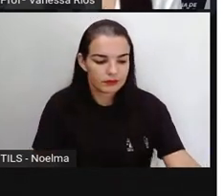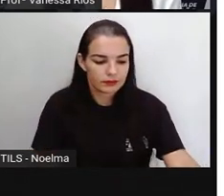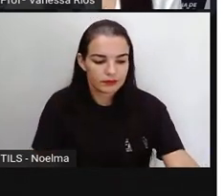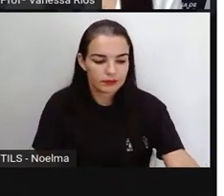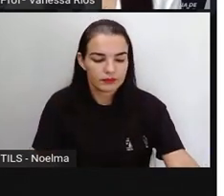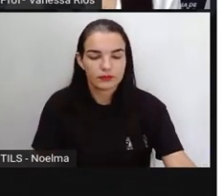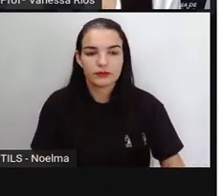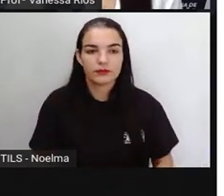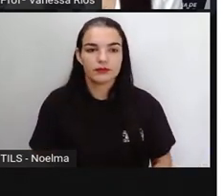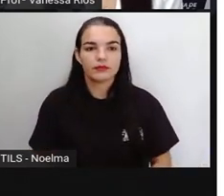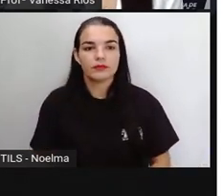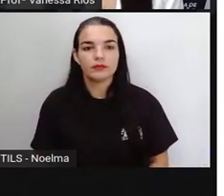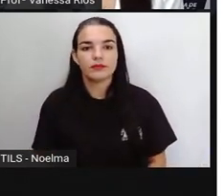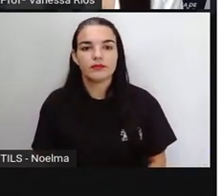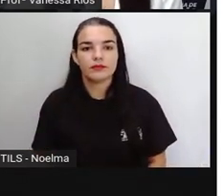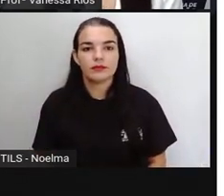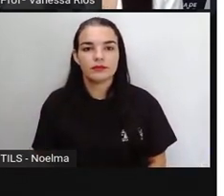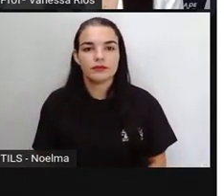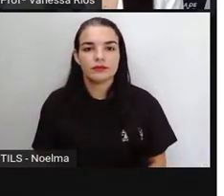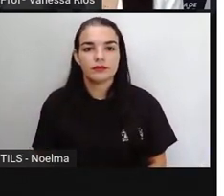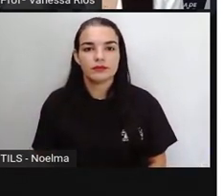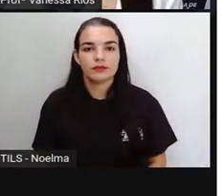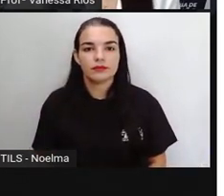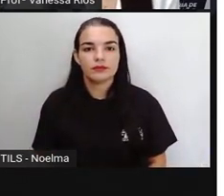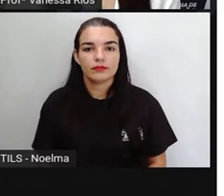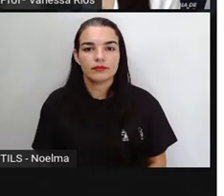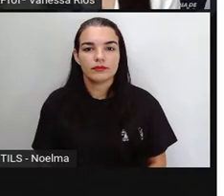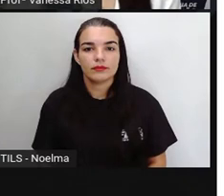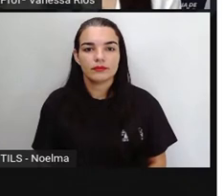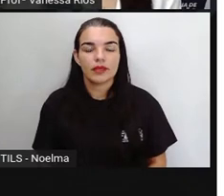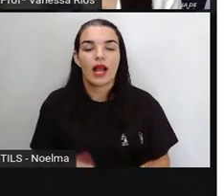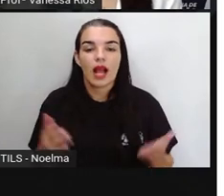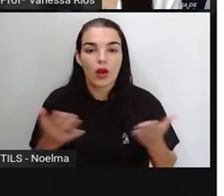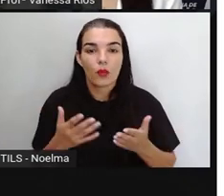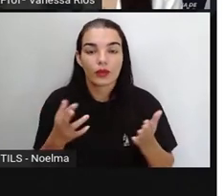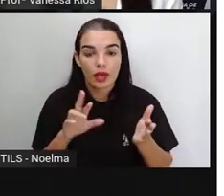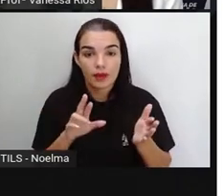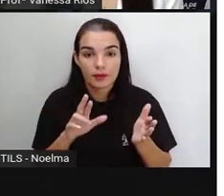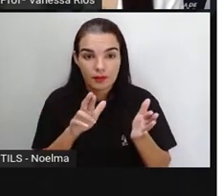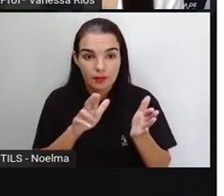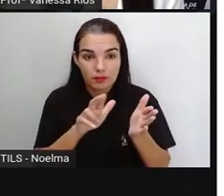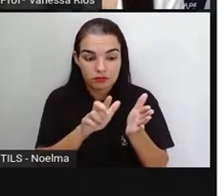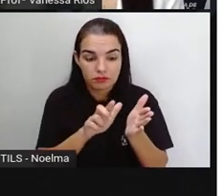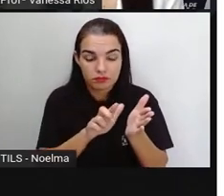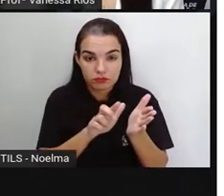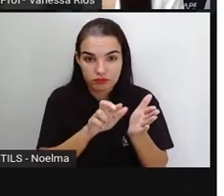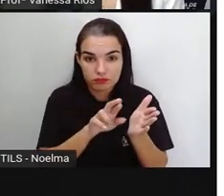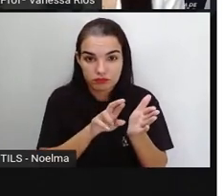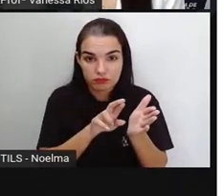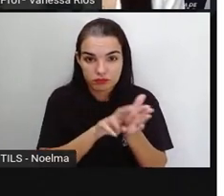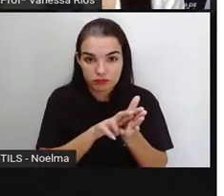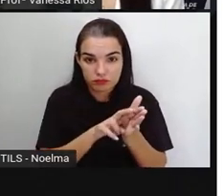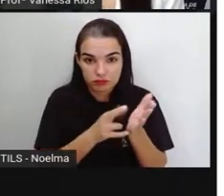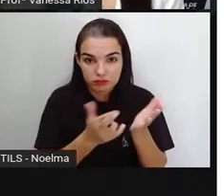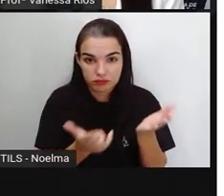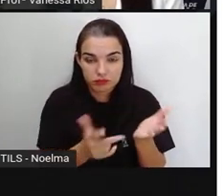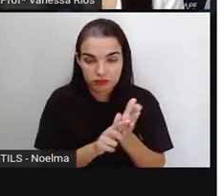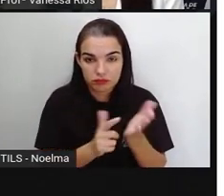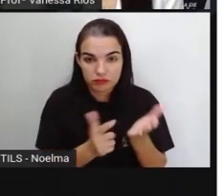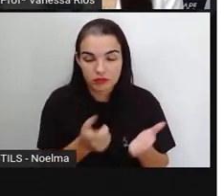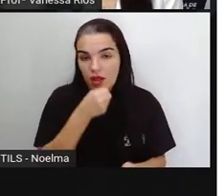junto comigo. Certo? Então esta reportagem que a Pró está mostrando, ó, ela tem como título